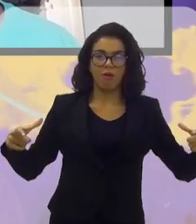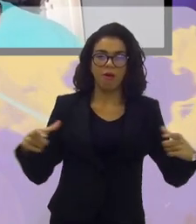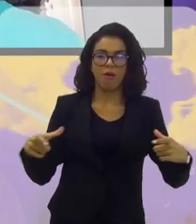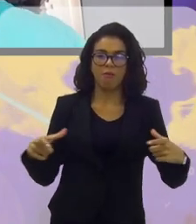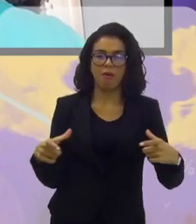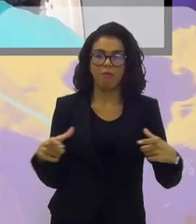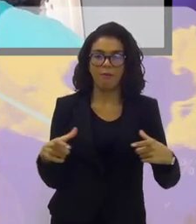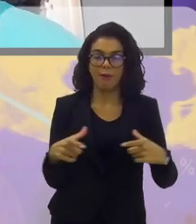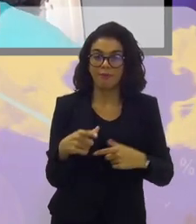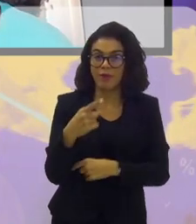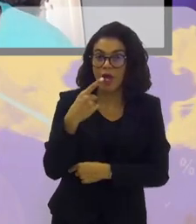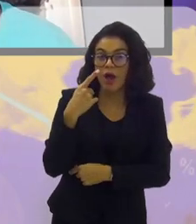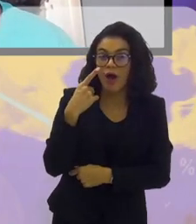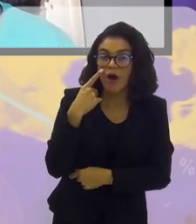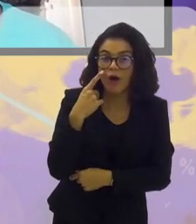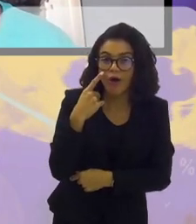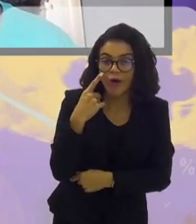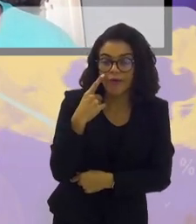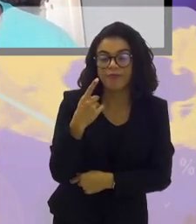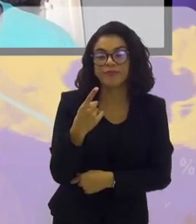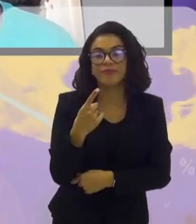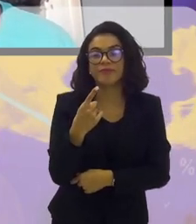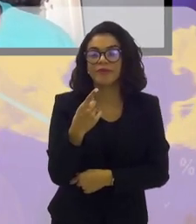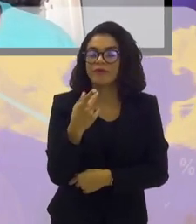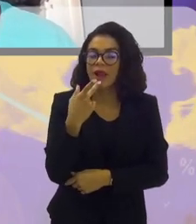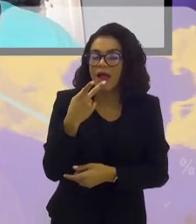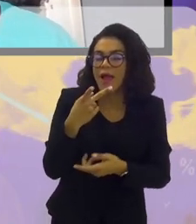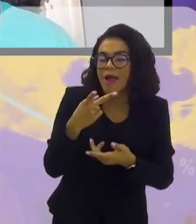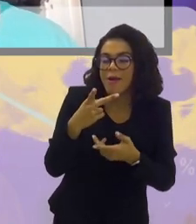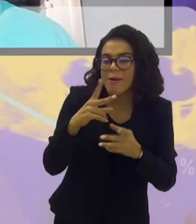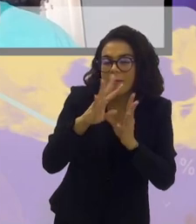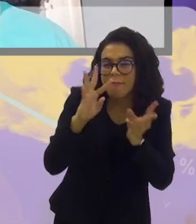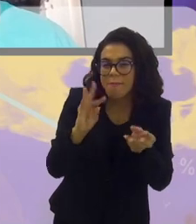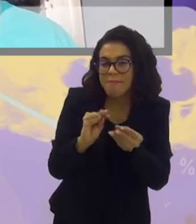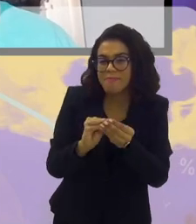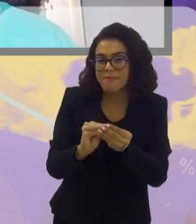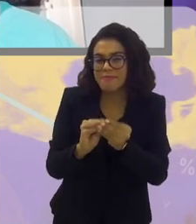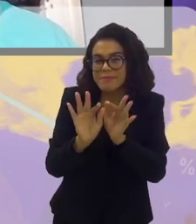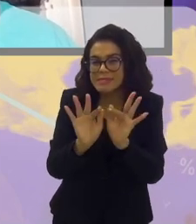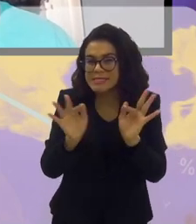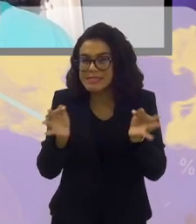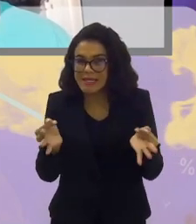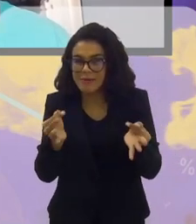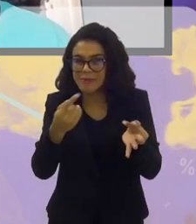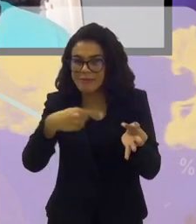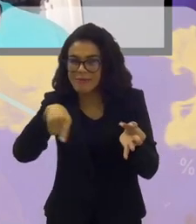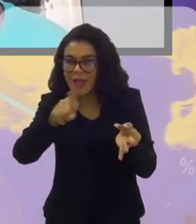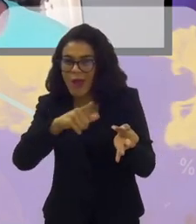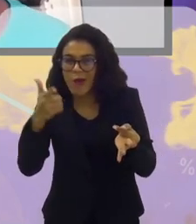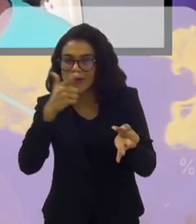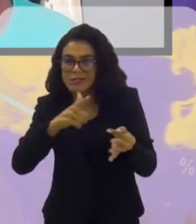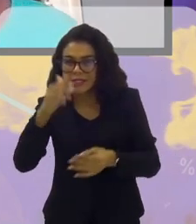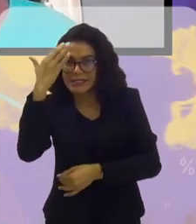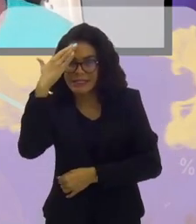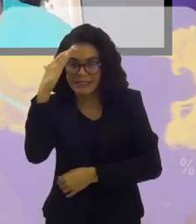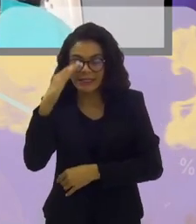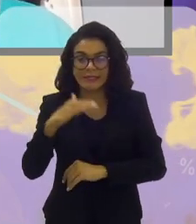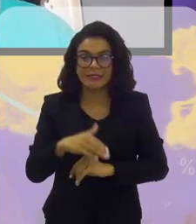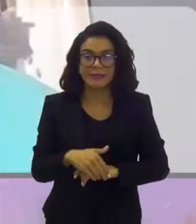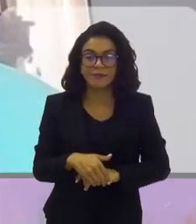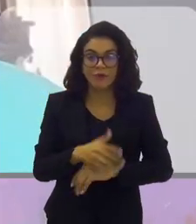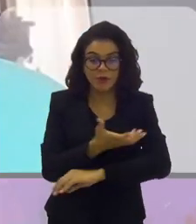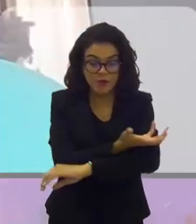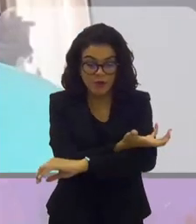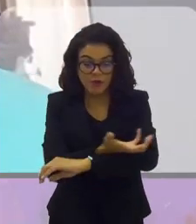pessoa, vamos fazer a coisa bastante básica para que a gente consiga alcançar todo mundo.